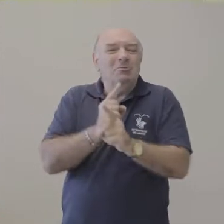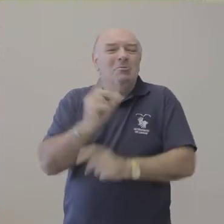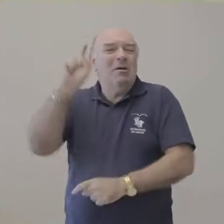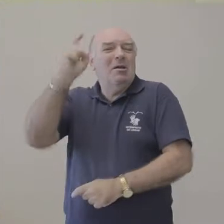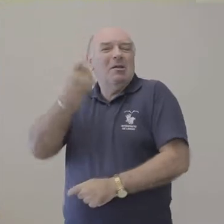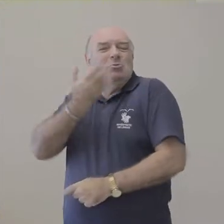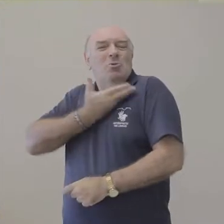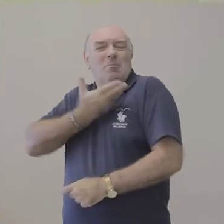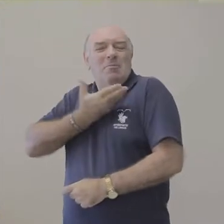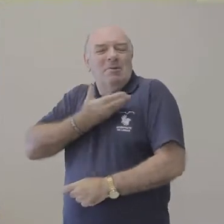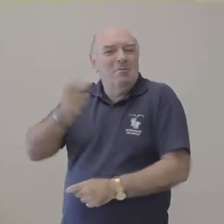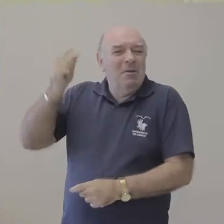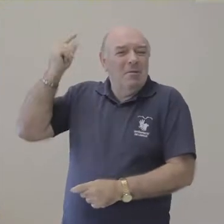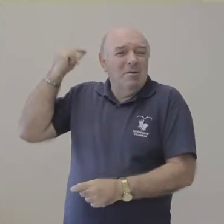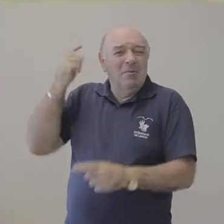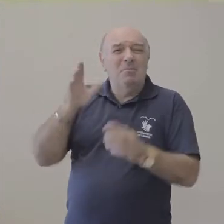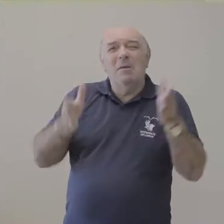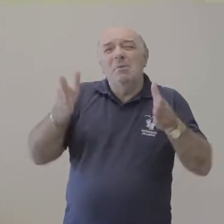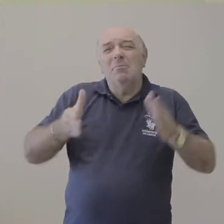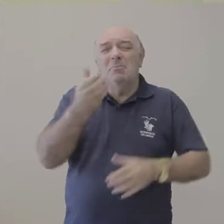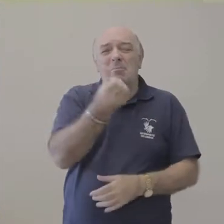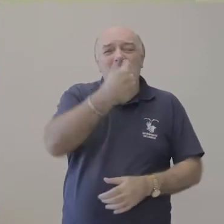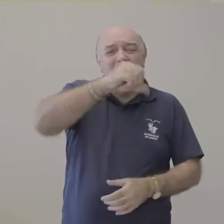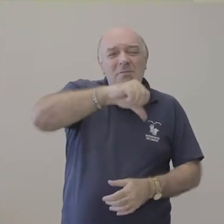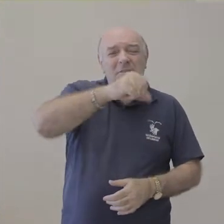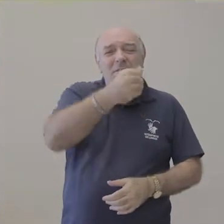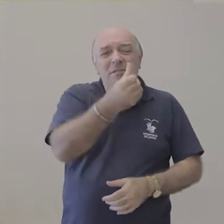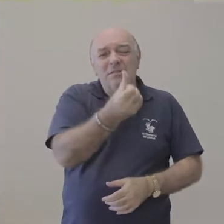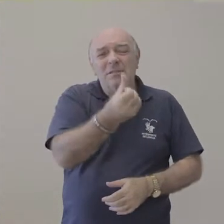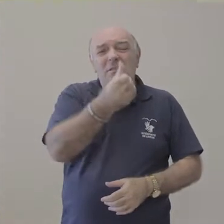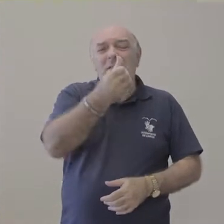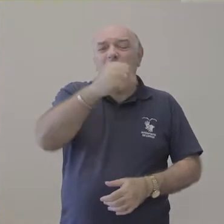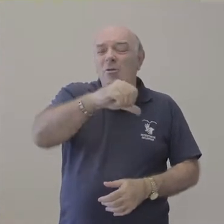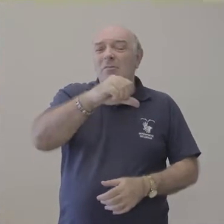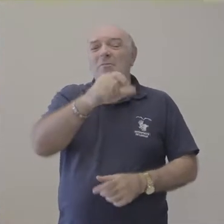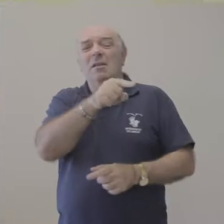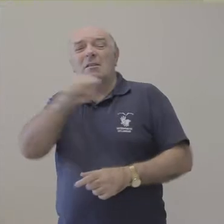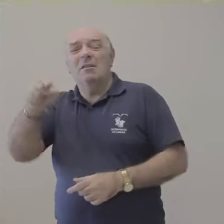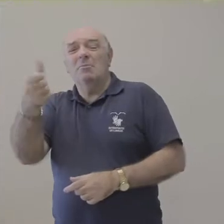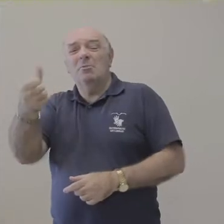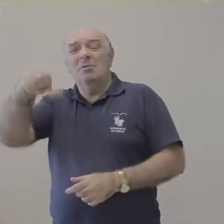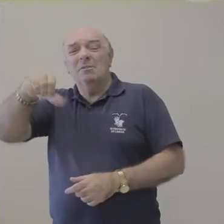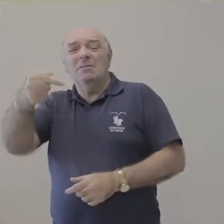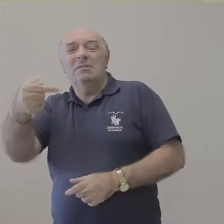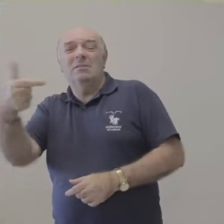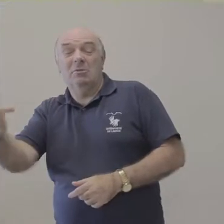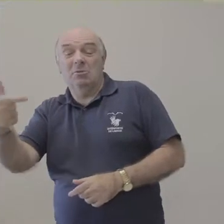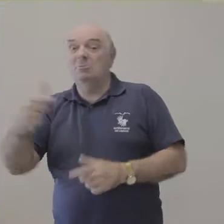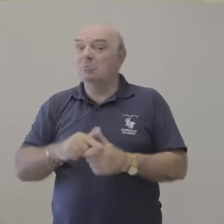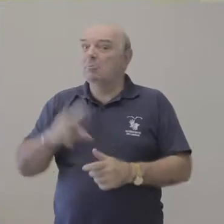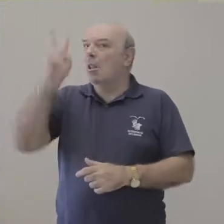do período entre 1969 e 1972. Isso é muito gratificante, a gente se lembra de muitas coisas